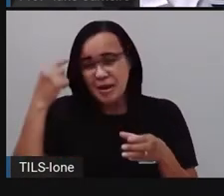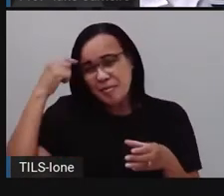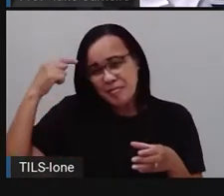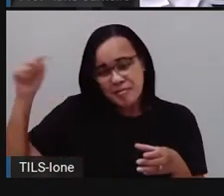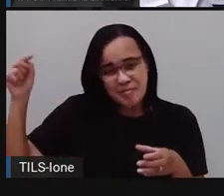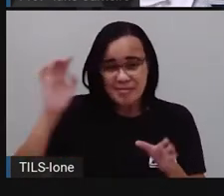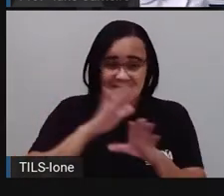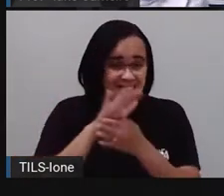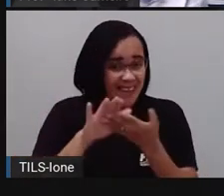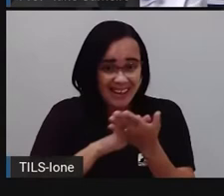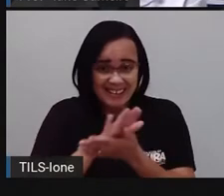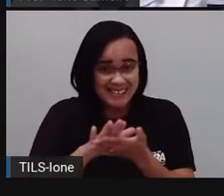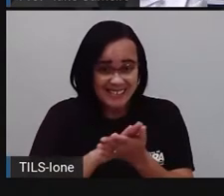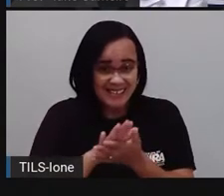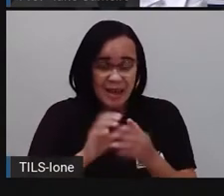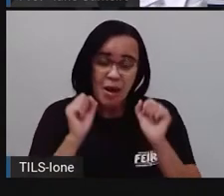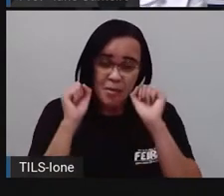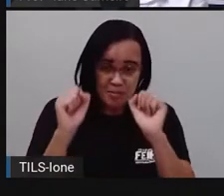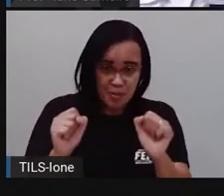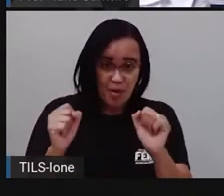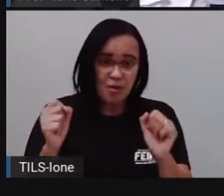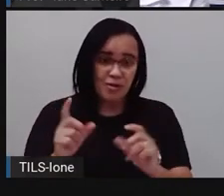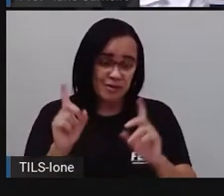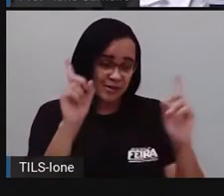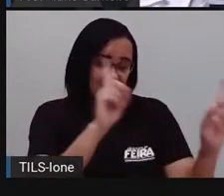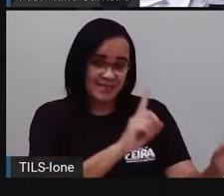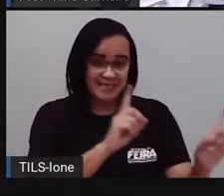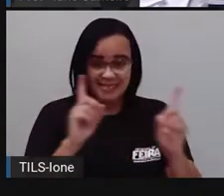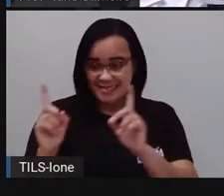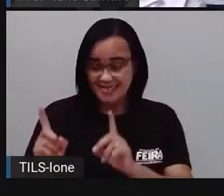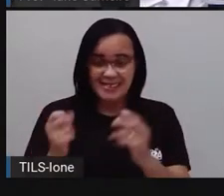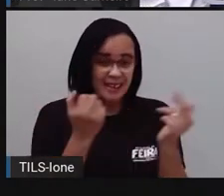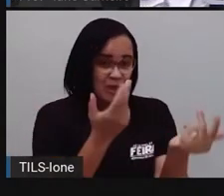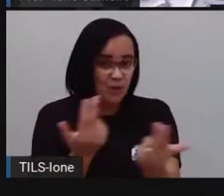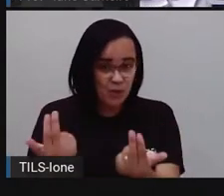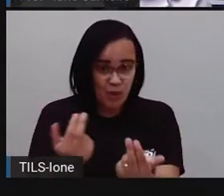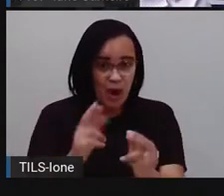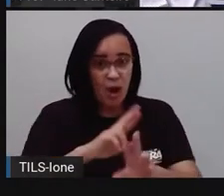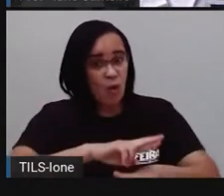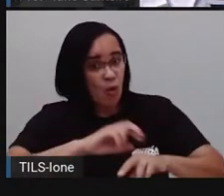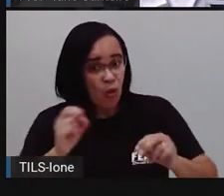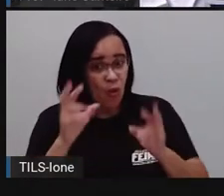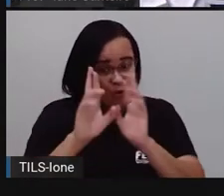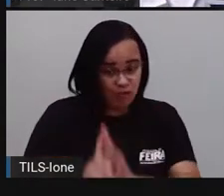Pode ser igualzinho a gente, ou muito diferente.